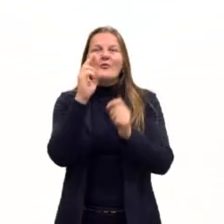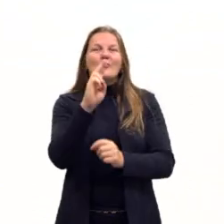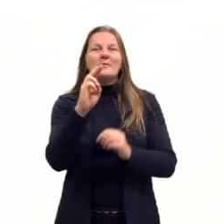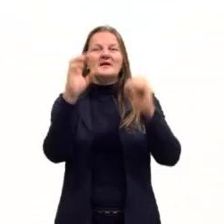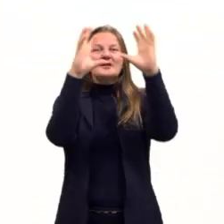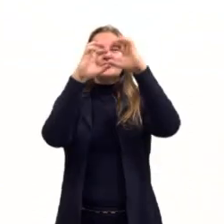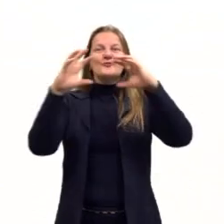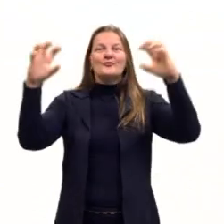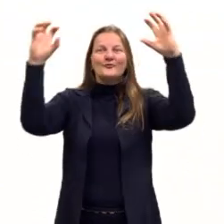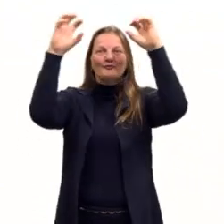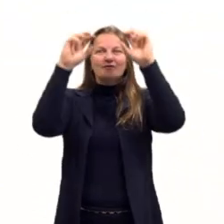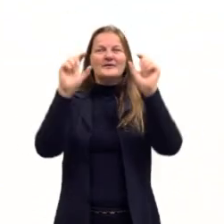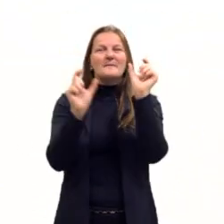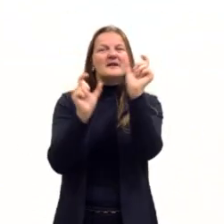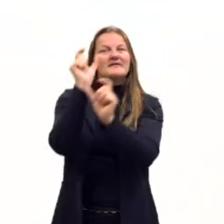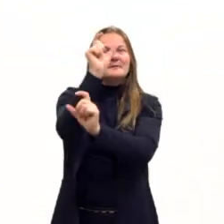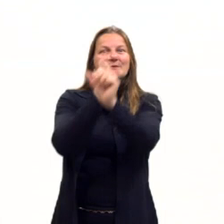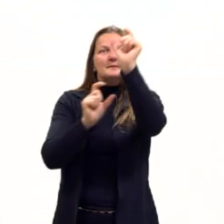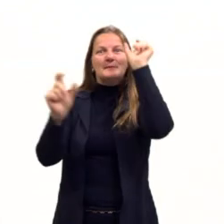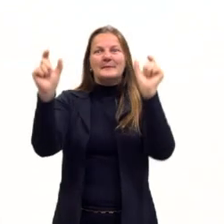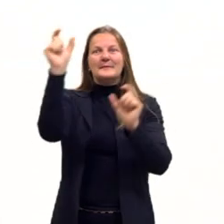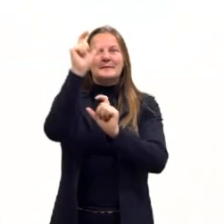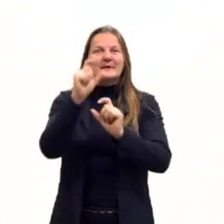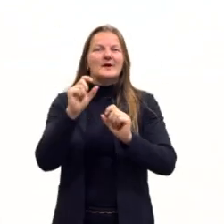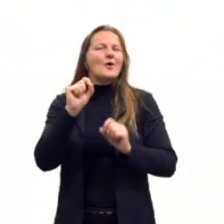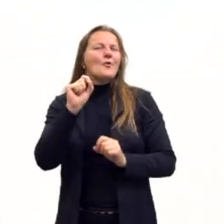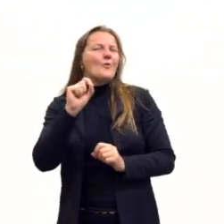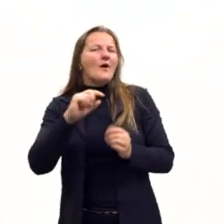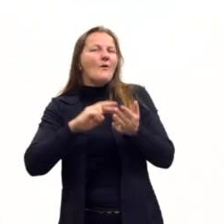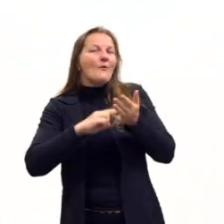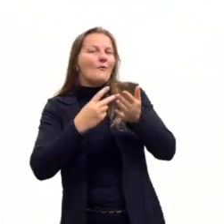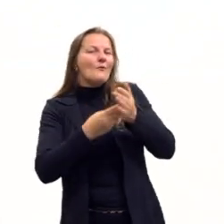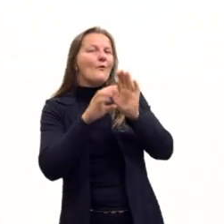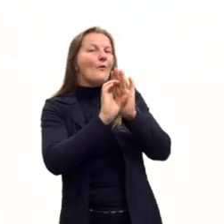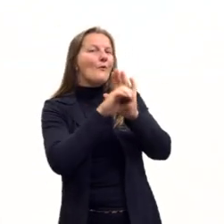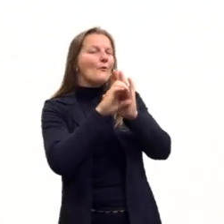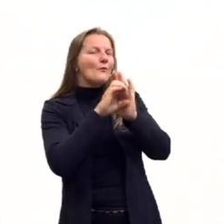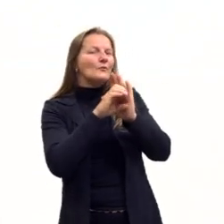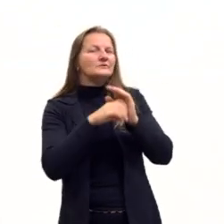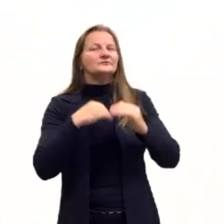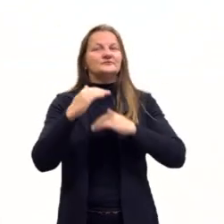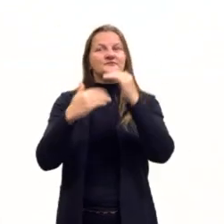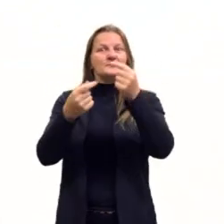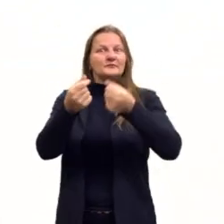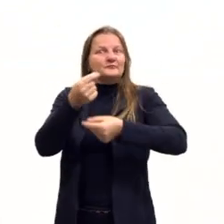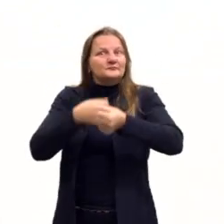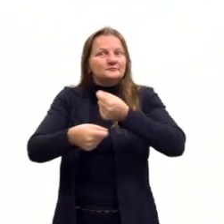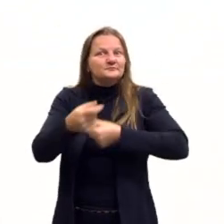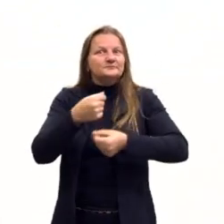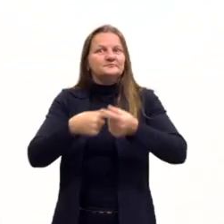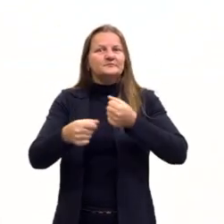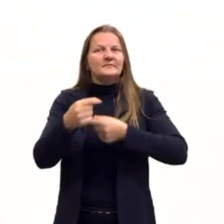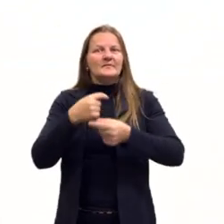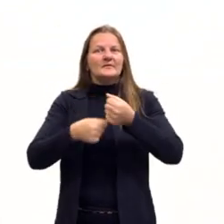palavras a gente consegue entender, né? Nós temos ali desenvolvimento econômico,